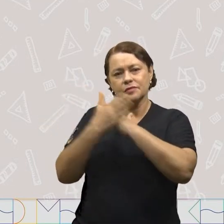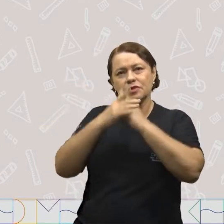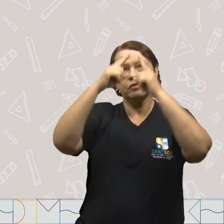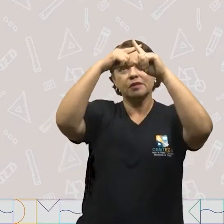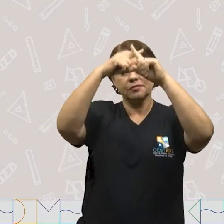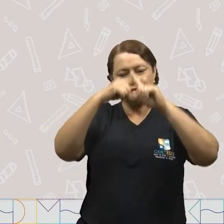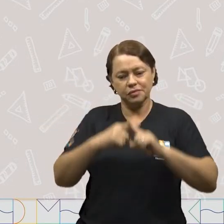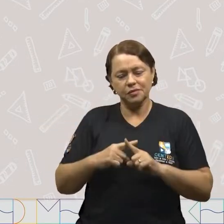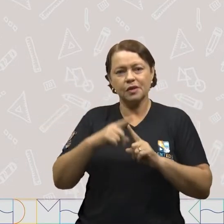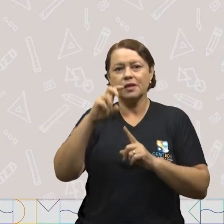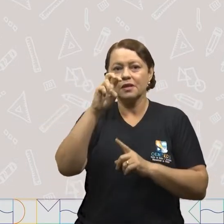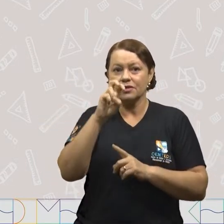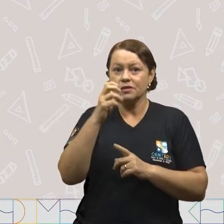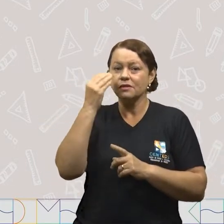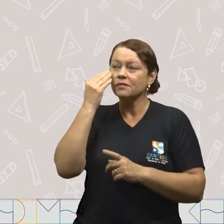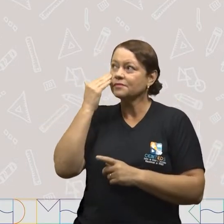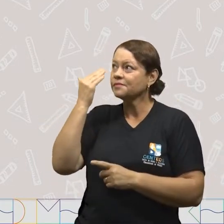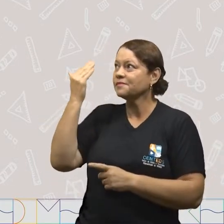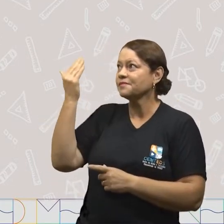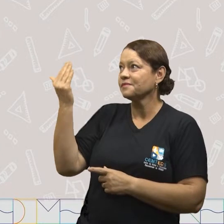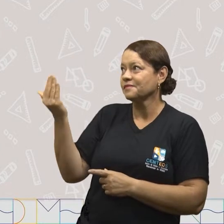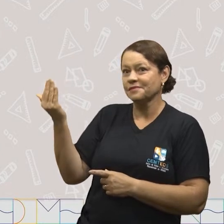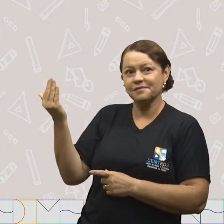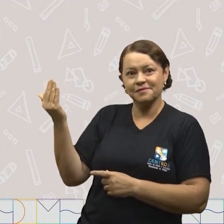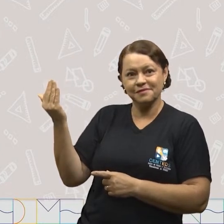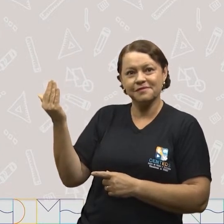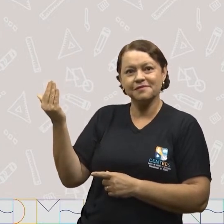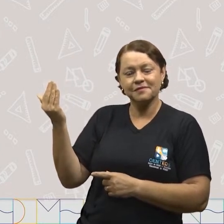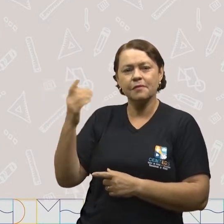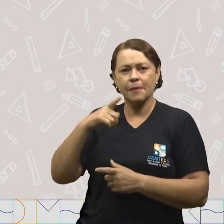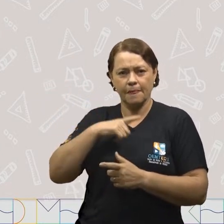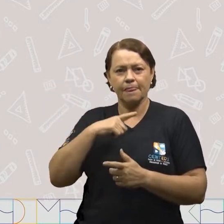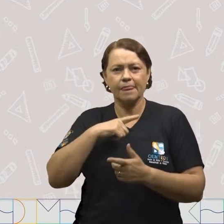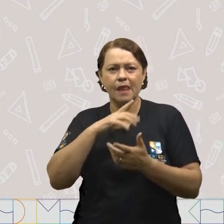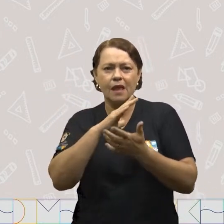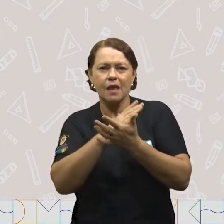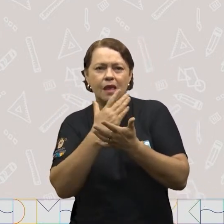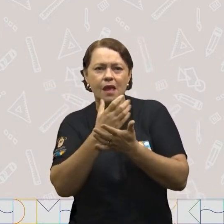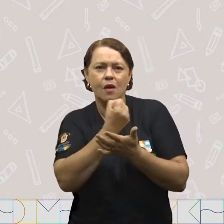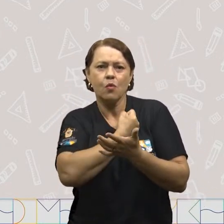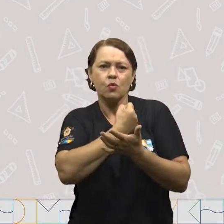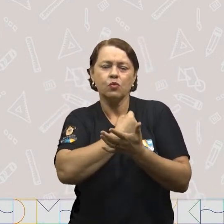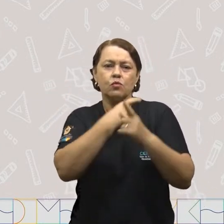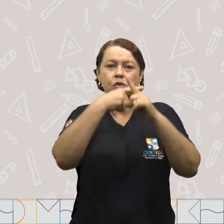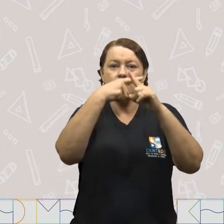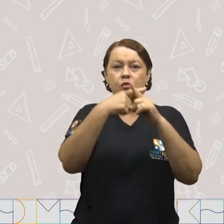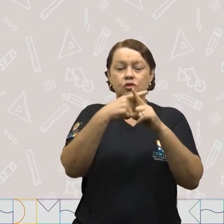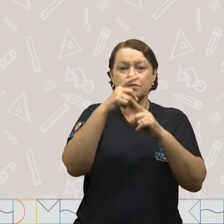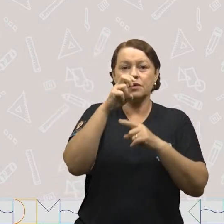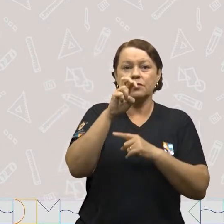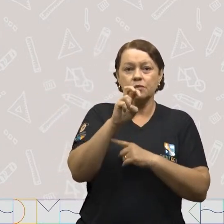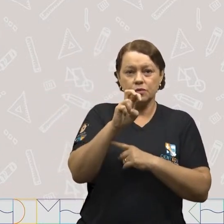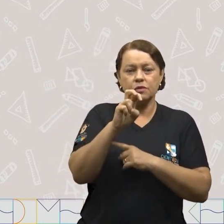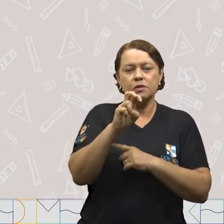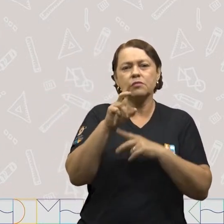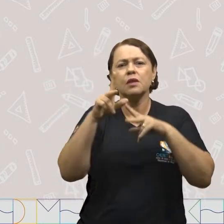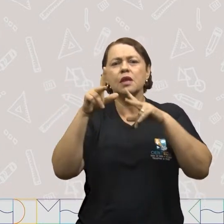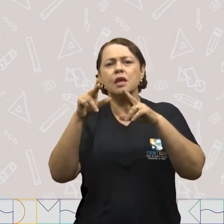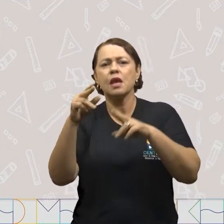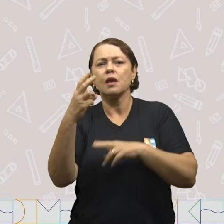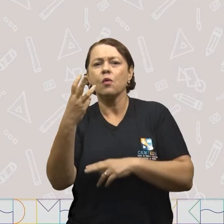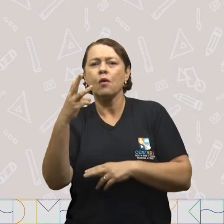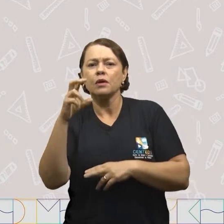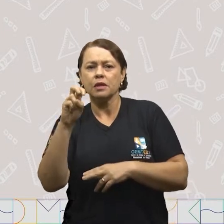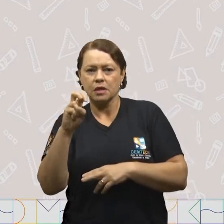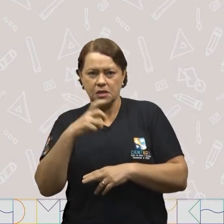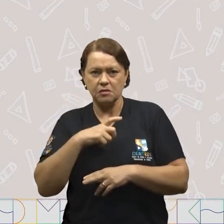cinco. Veja aí a tabuada de cinco. Tem algum número multiplicado por cinco que vai ser igual a